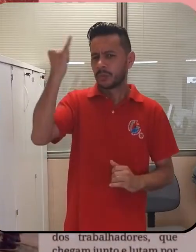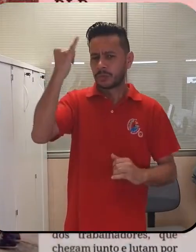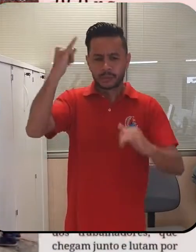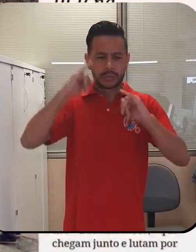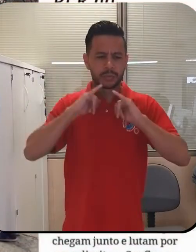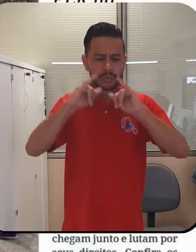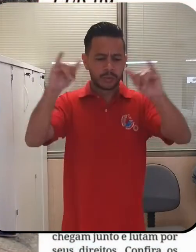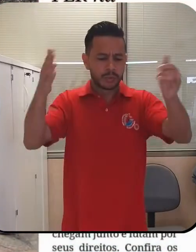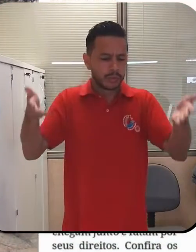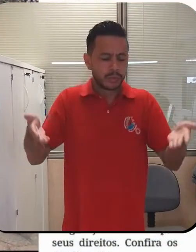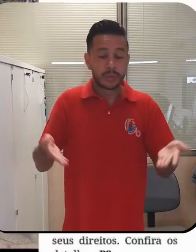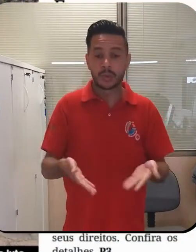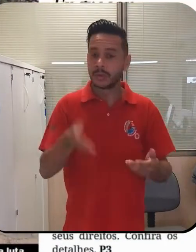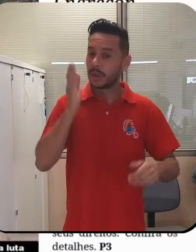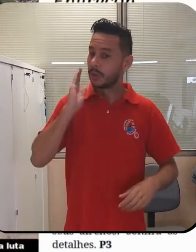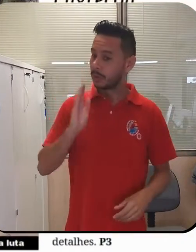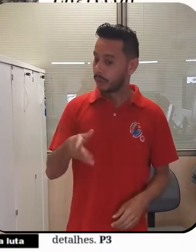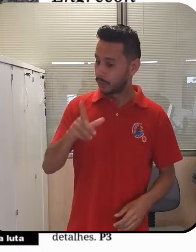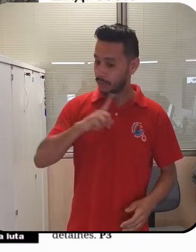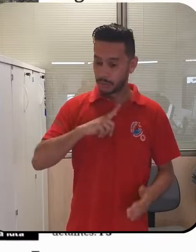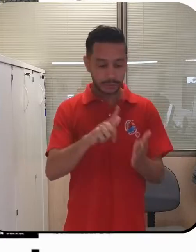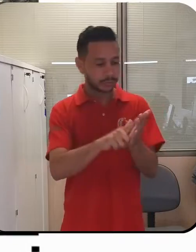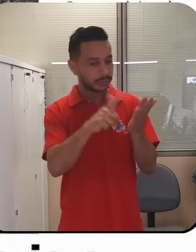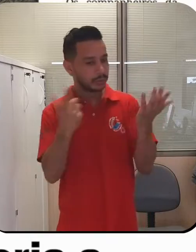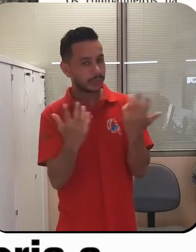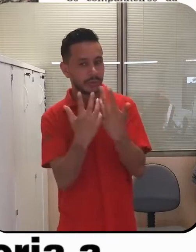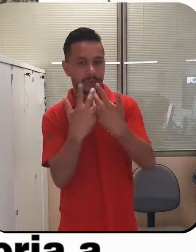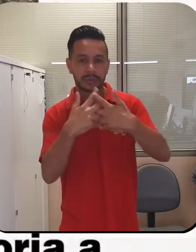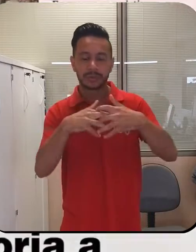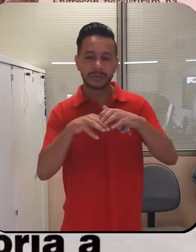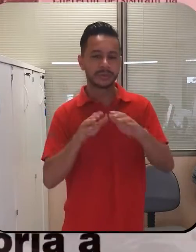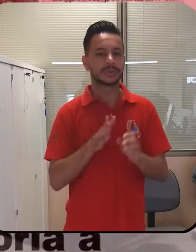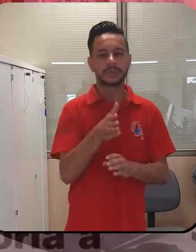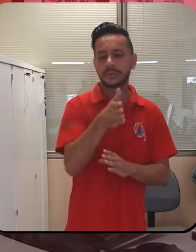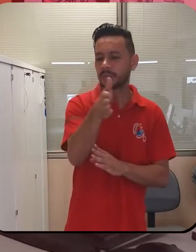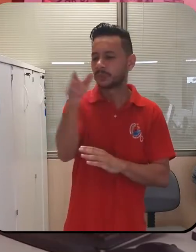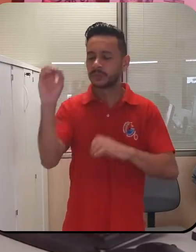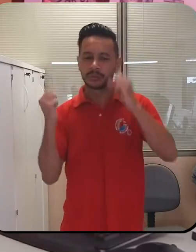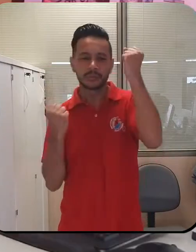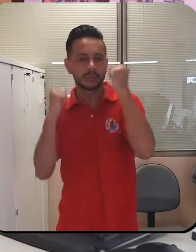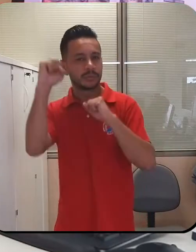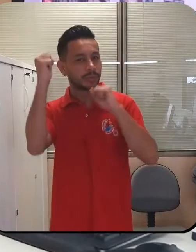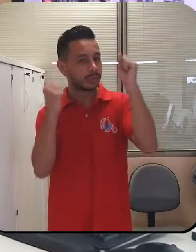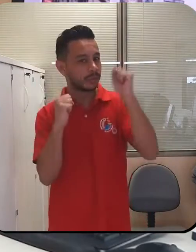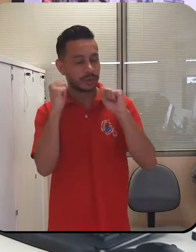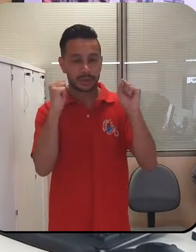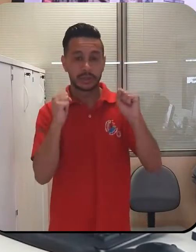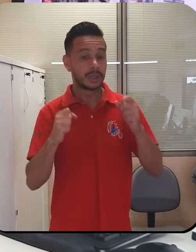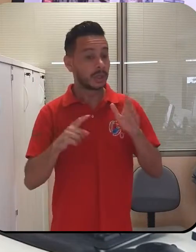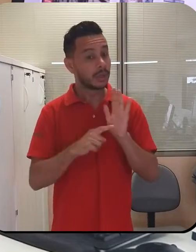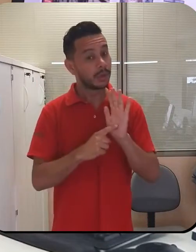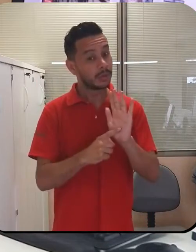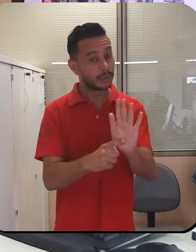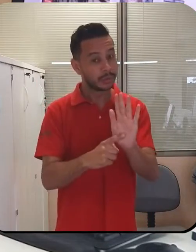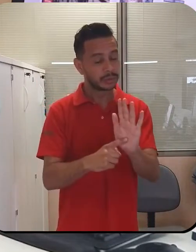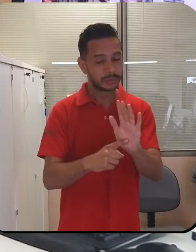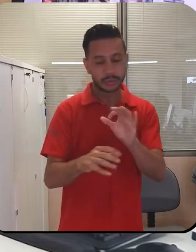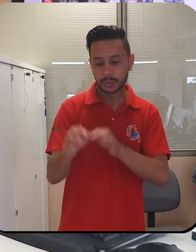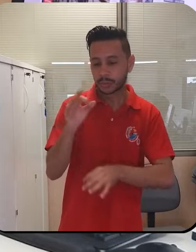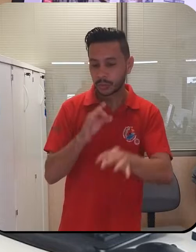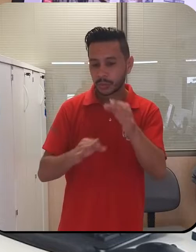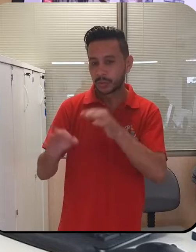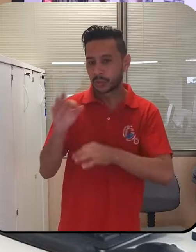E já tem visão trabalhista nas fábricas da região. Nesta edição, o destaque é para a mobilização da nossa campanha